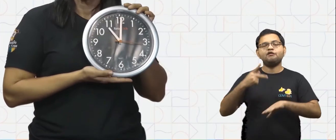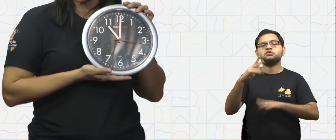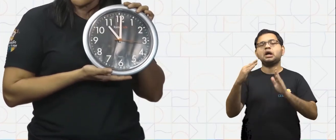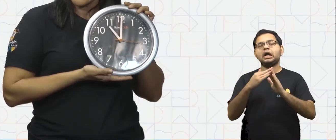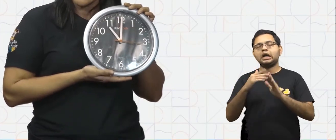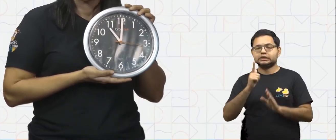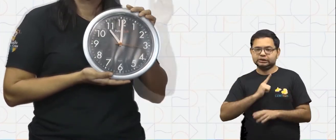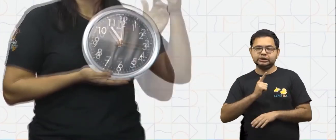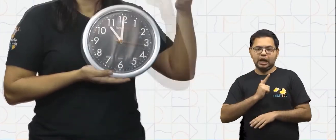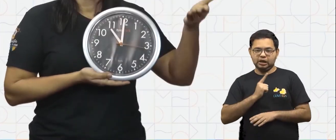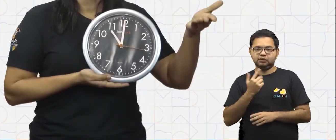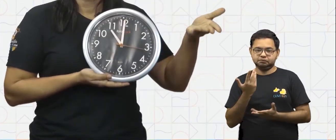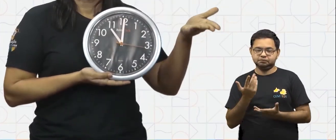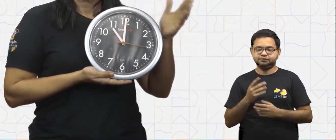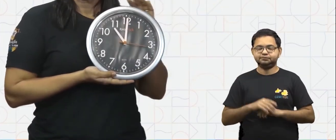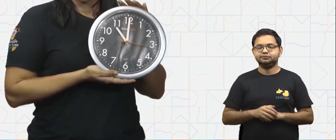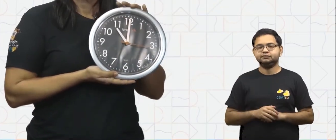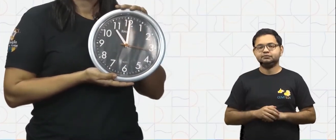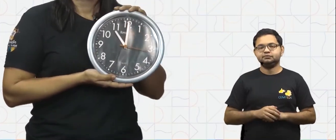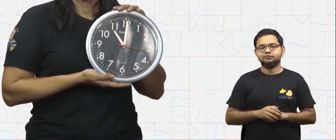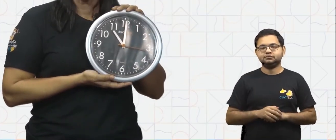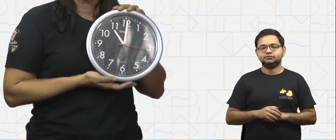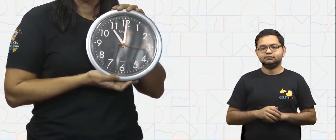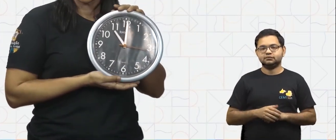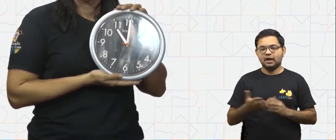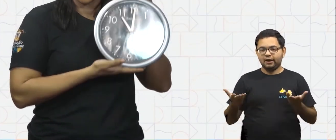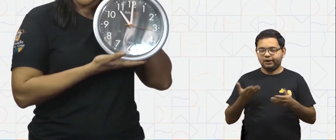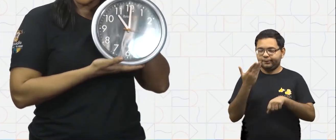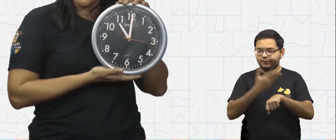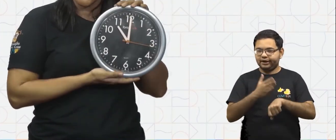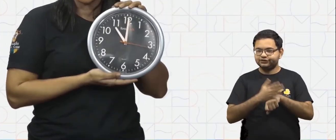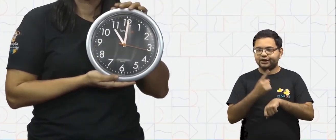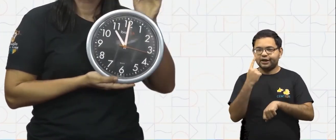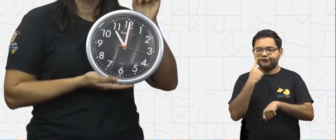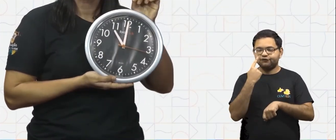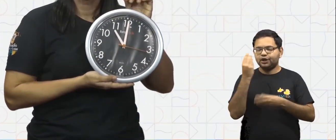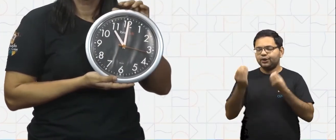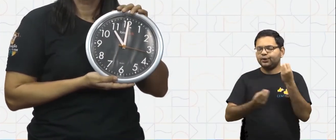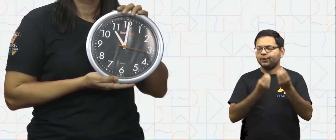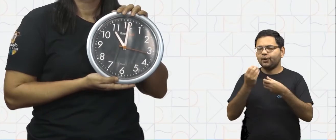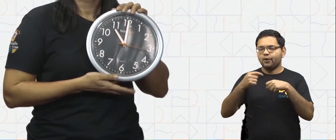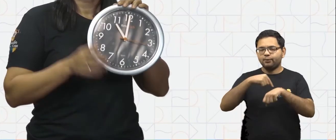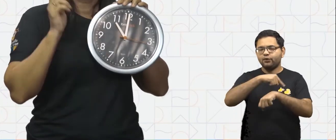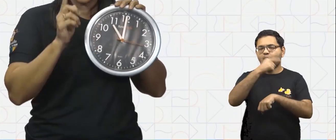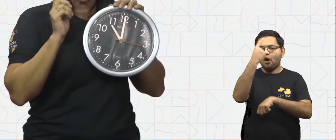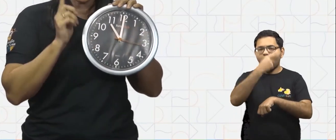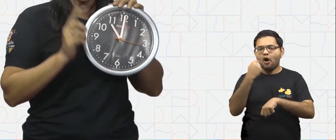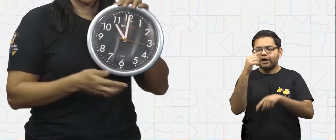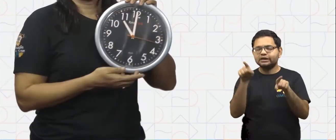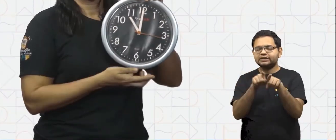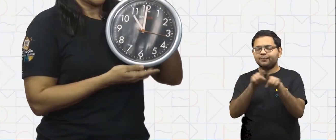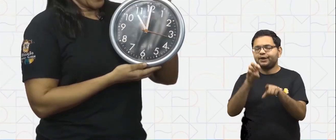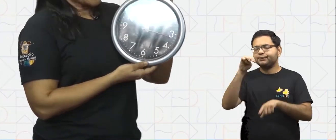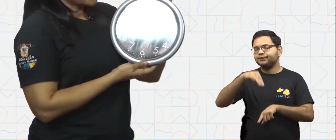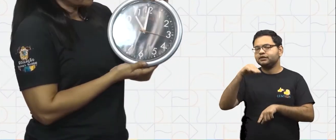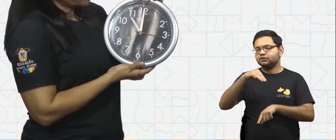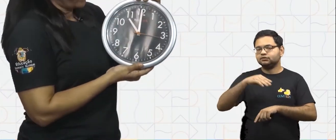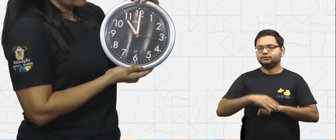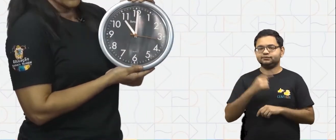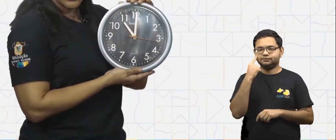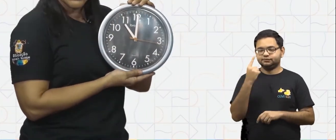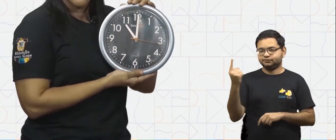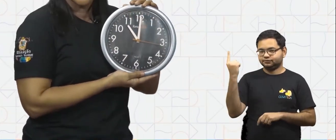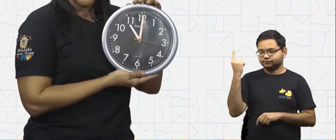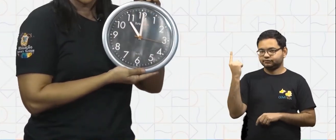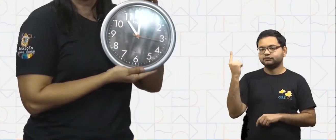aí na sua casa. Vamos ver, na prática, como funciona as horas e os minutos. Veja bem. Aqui